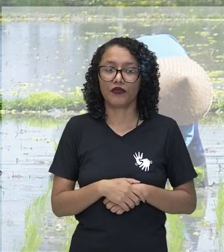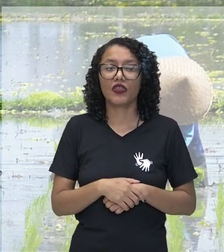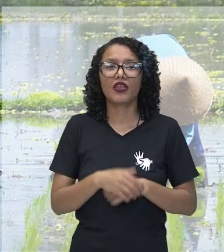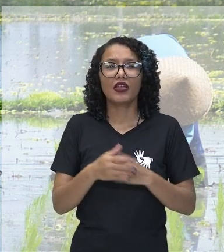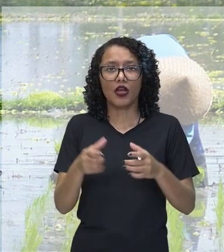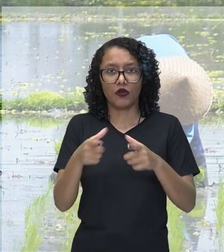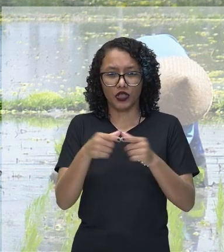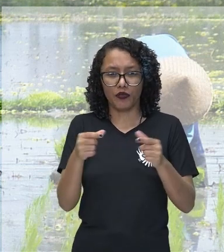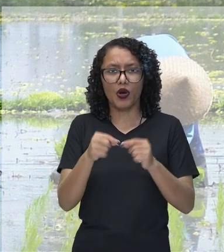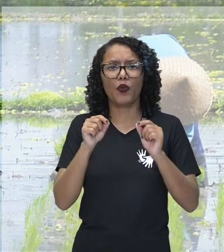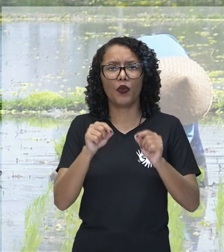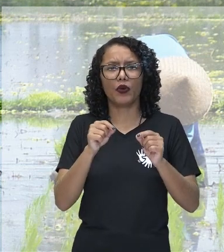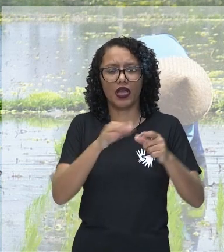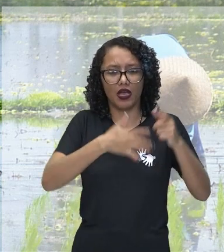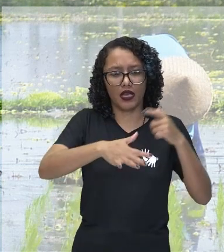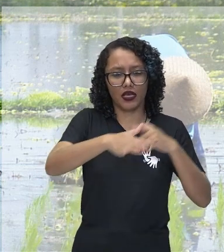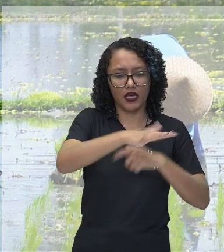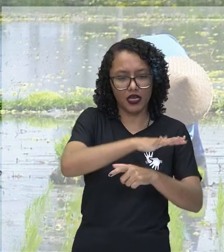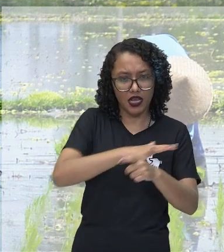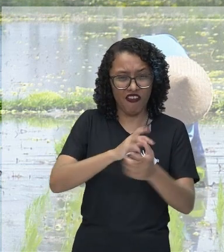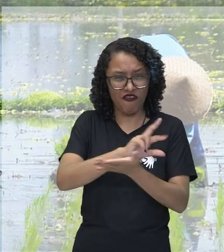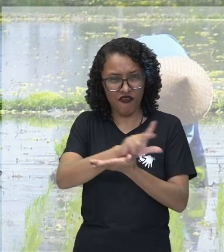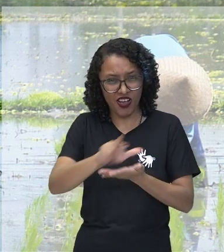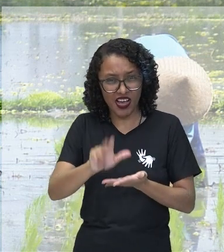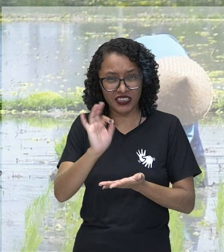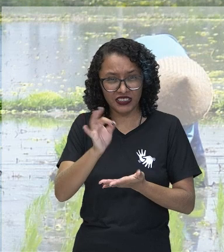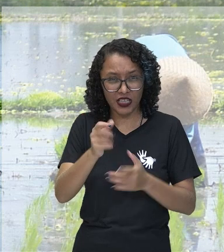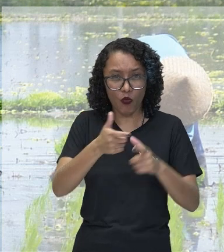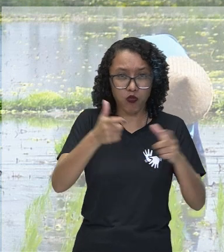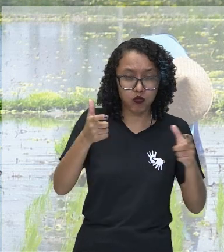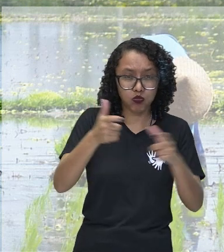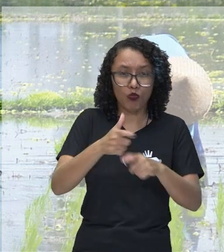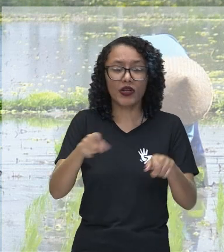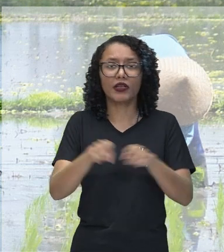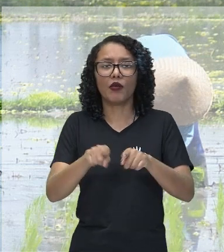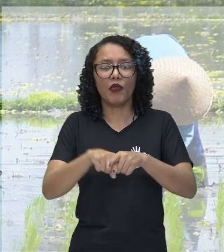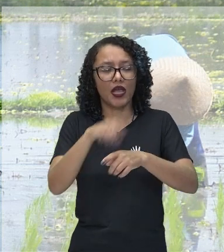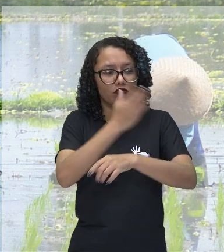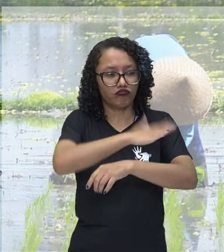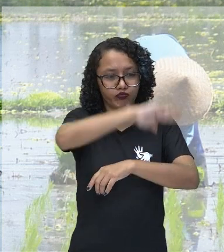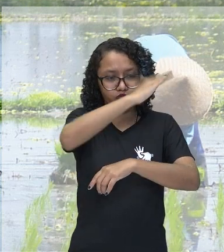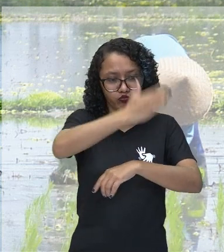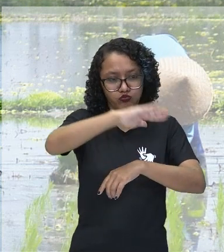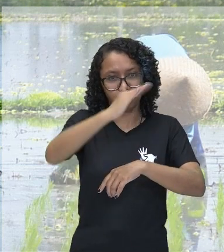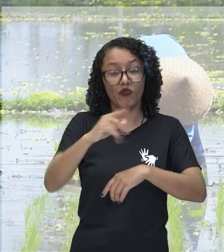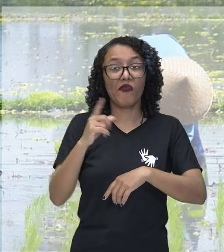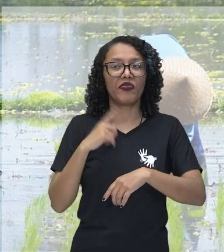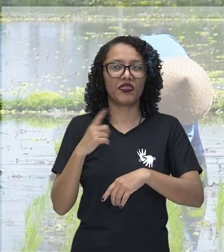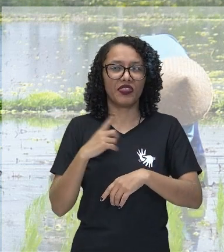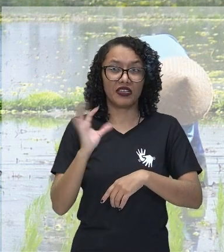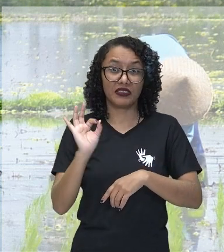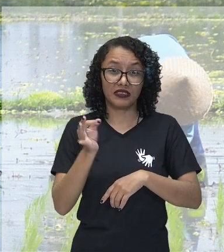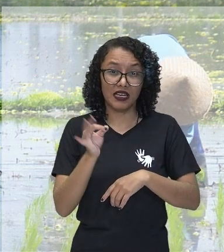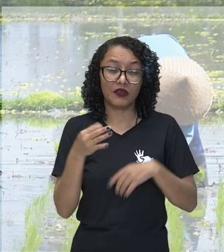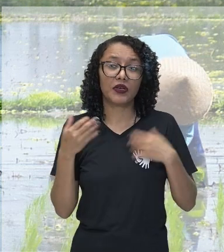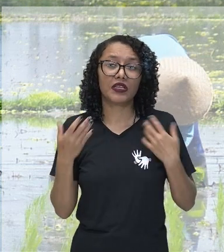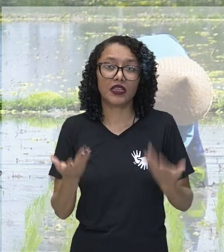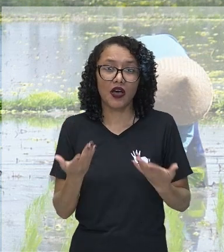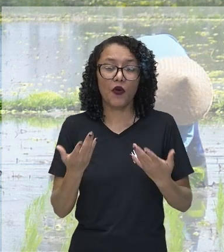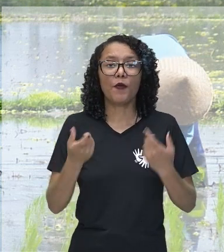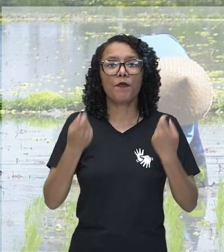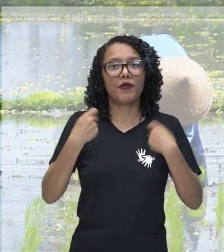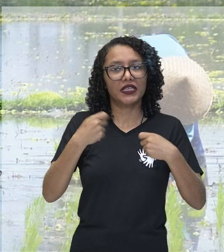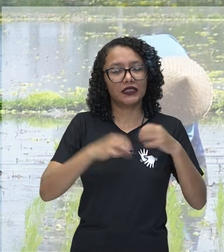quatro ilhas maiores e outras menores. E ele é um relevo montanhoso. Então, é um relevo que precisa ser